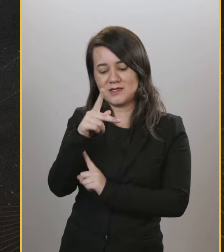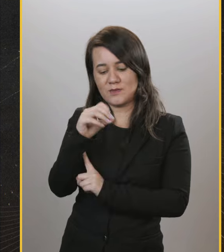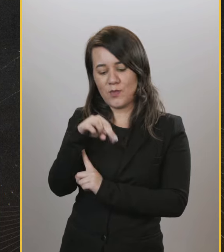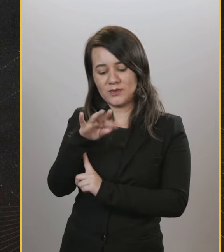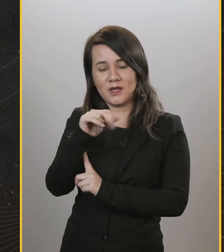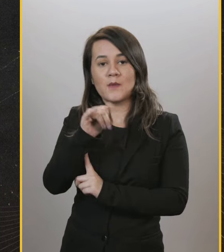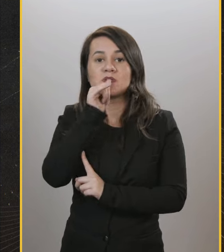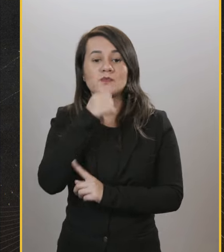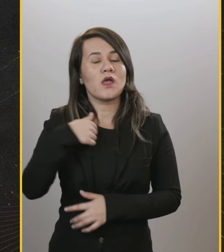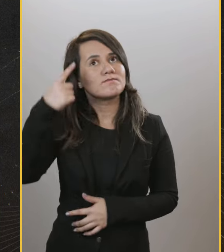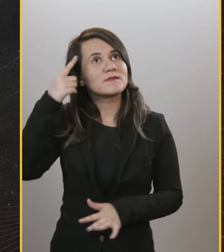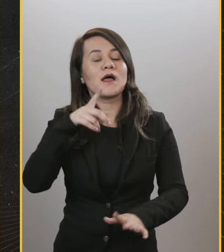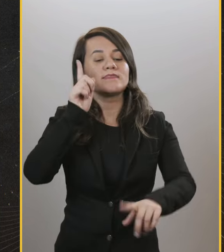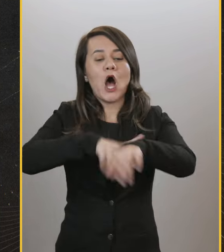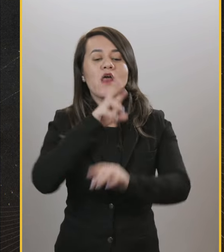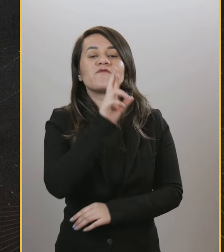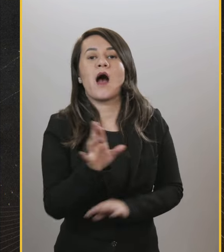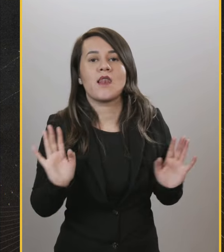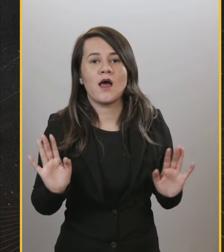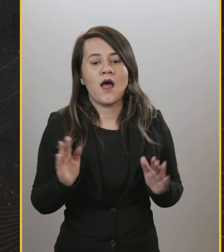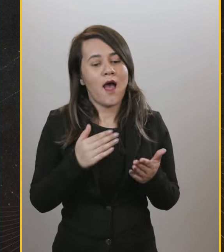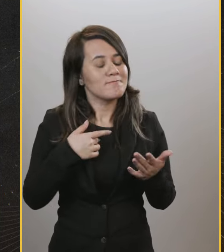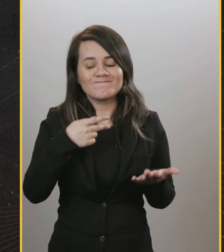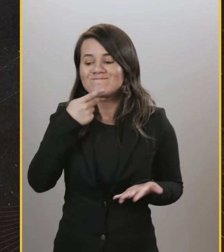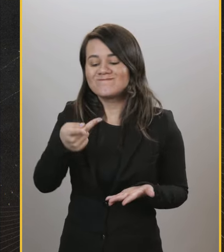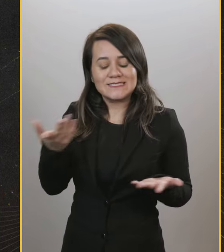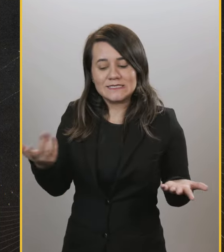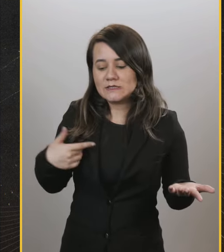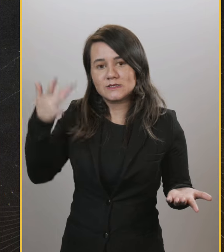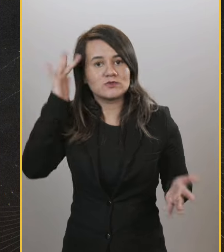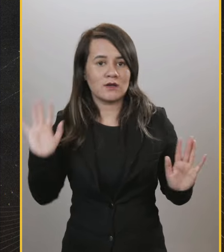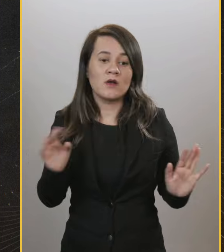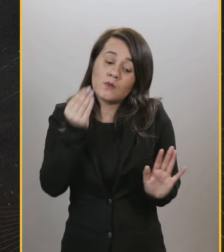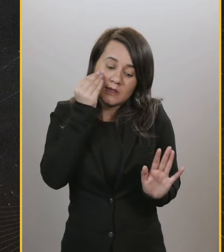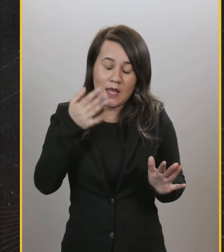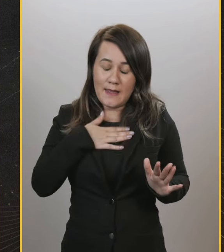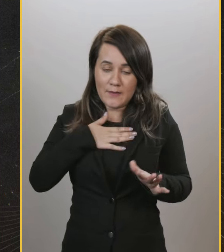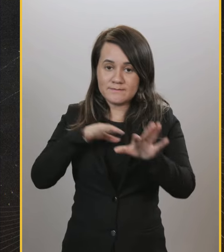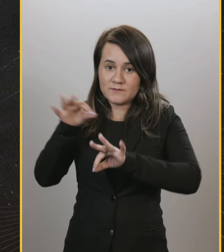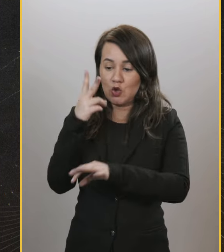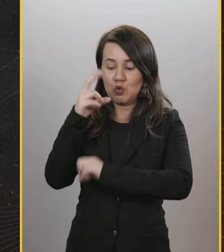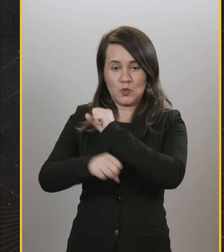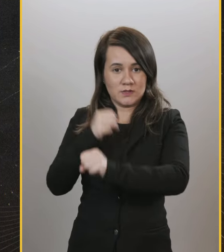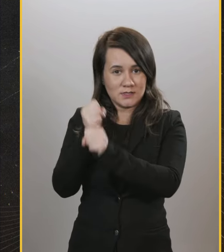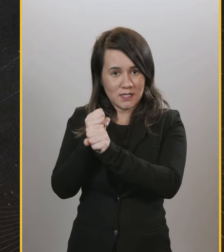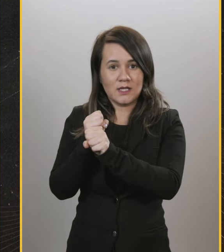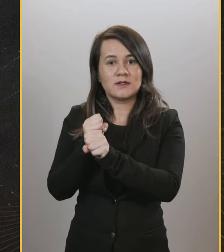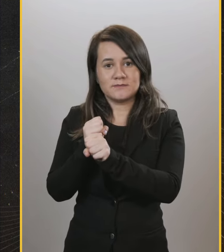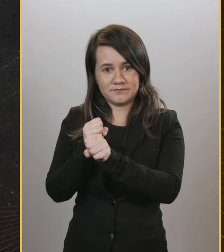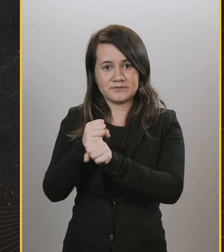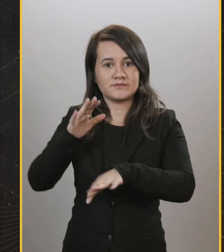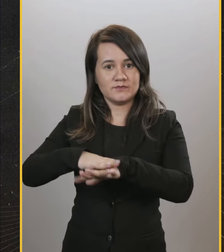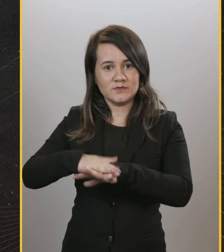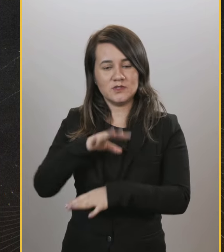espontânea, que é a pessoa, tipo, tem que dizer de cabeça quem é o voto dela, metade não cravou o voto. Então, temos o chão. Eu tô trabalhando há